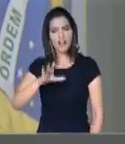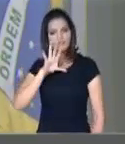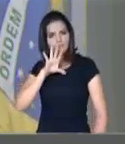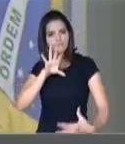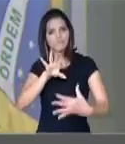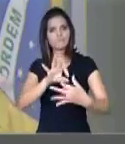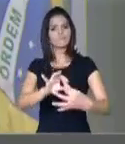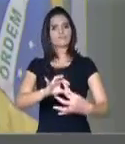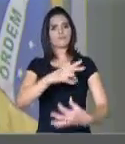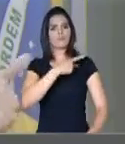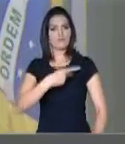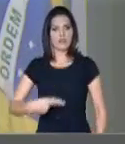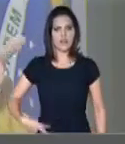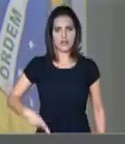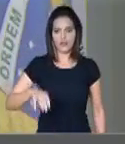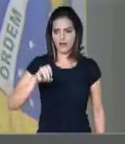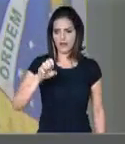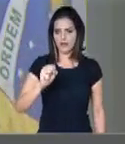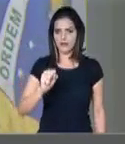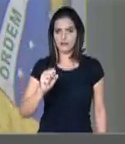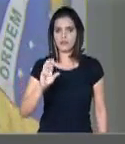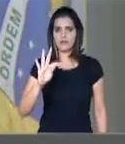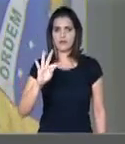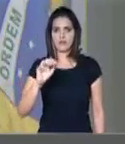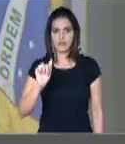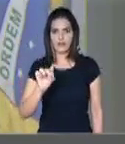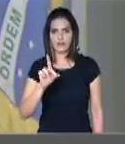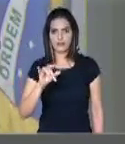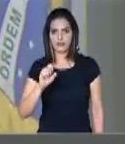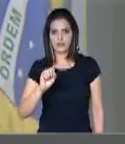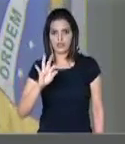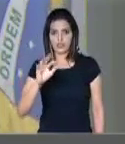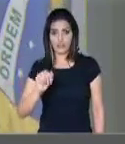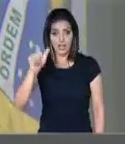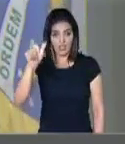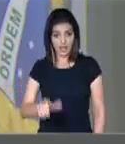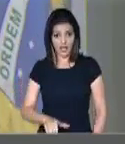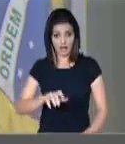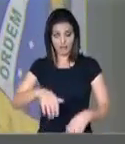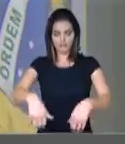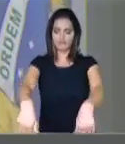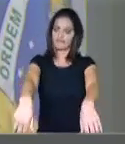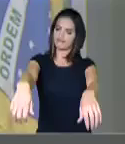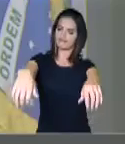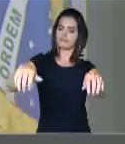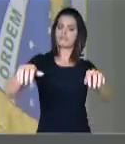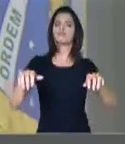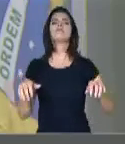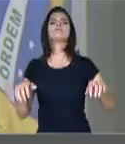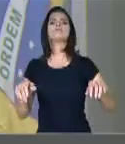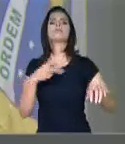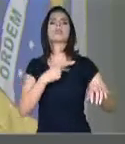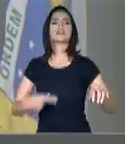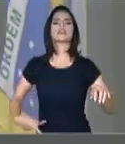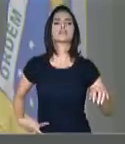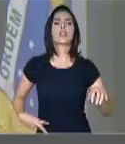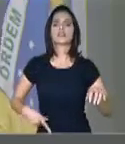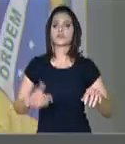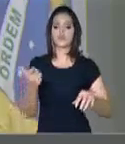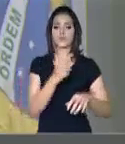de quem chegou no poder sem rabo preso, de quem chegou no poder contra tudo e contra todos.